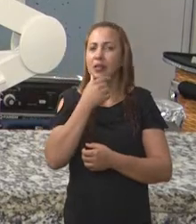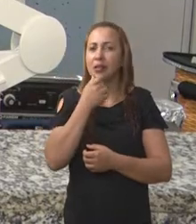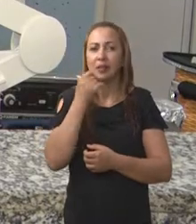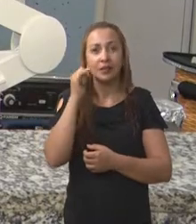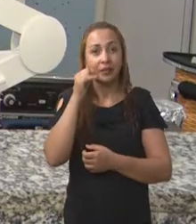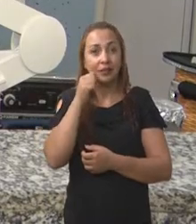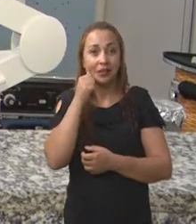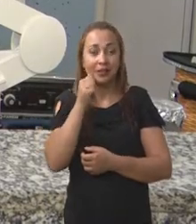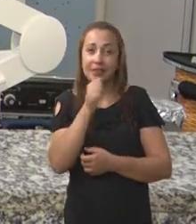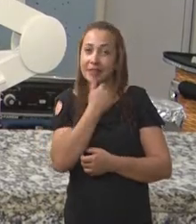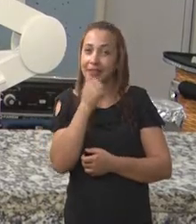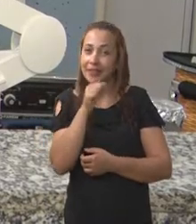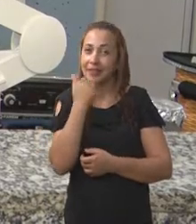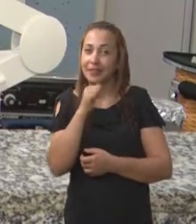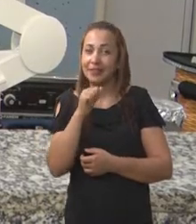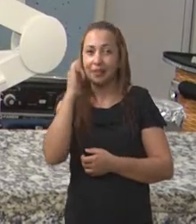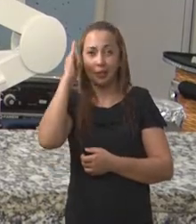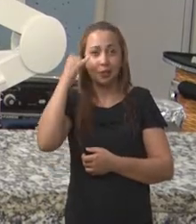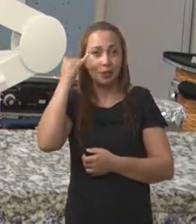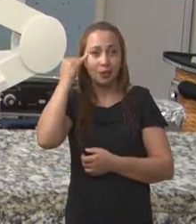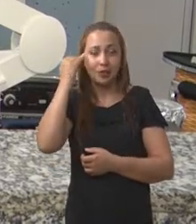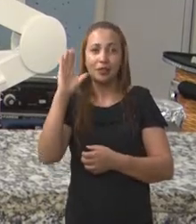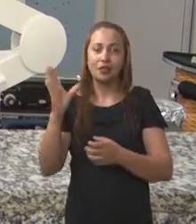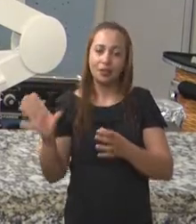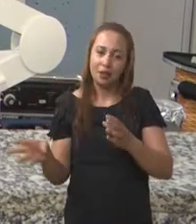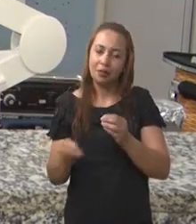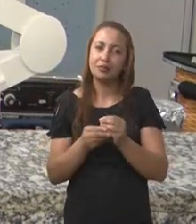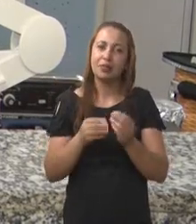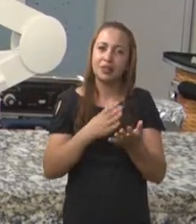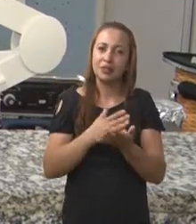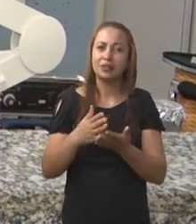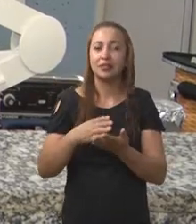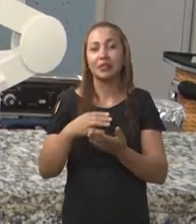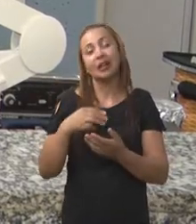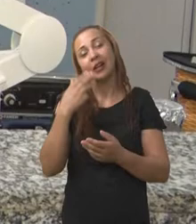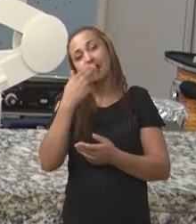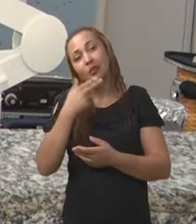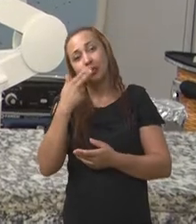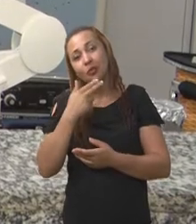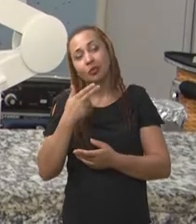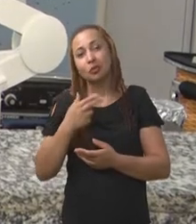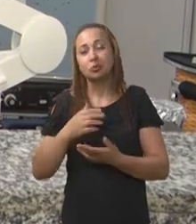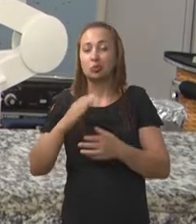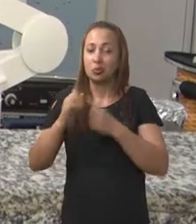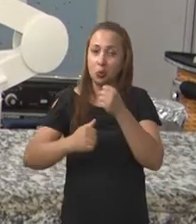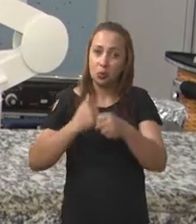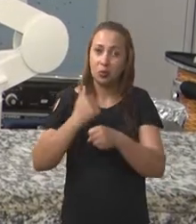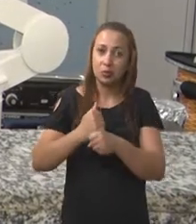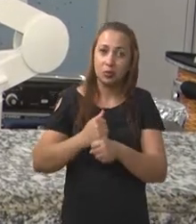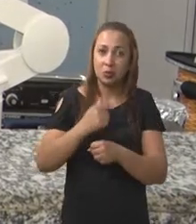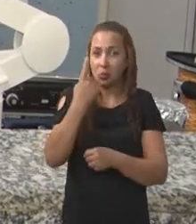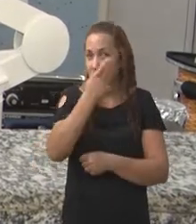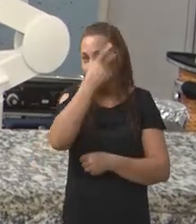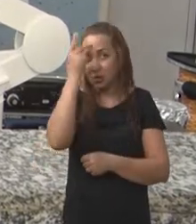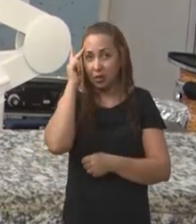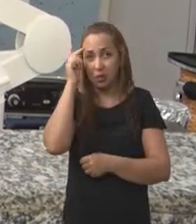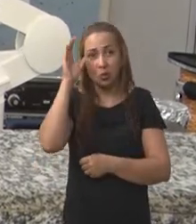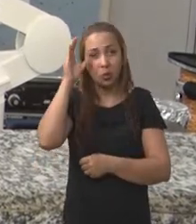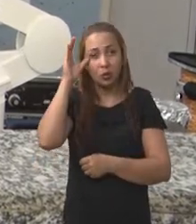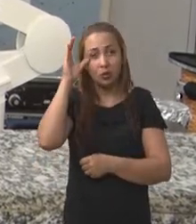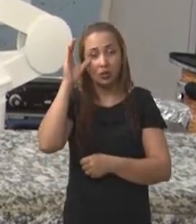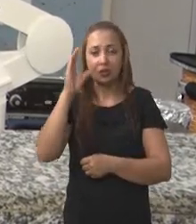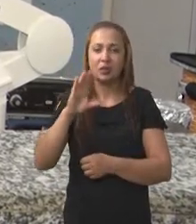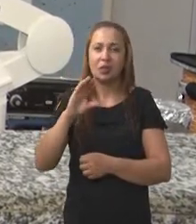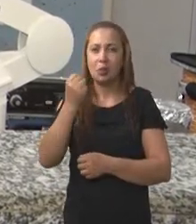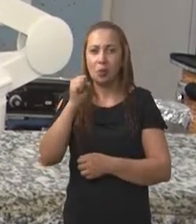Espanha, Japão, já introduzem isso desde muito cedo na sua dieta, tanto é que, por ano, um habitante chinês, por